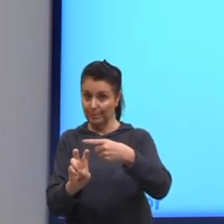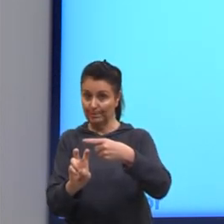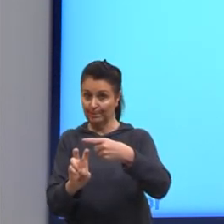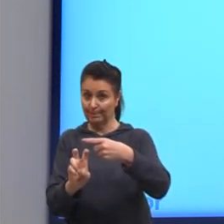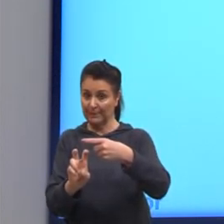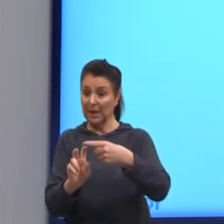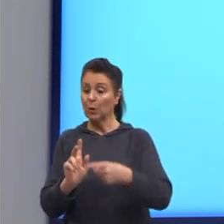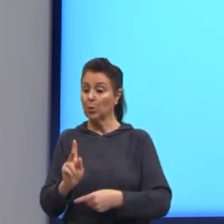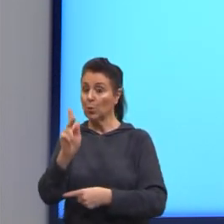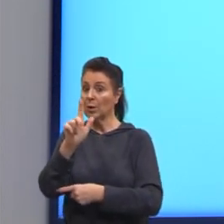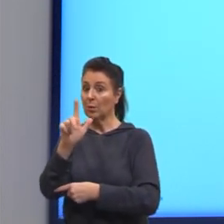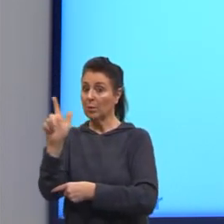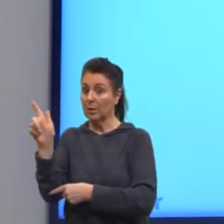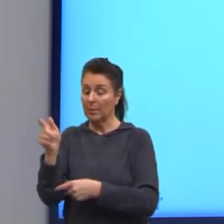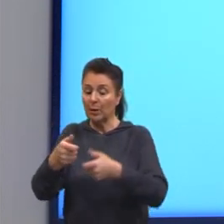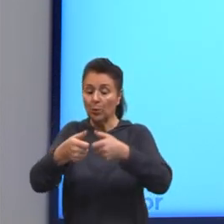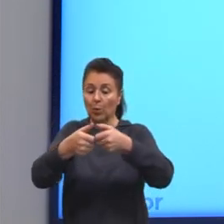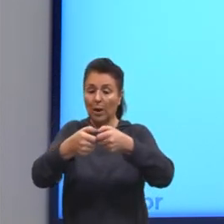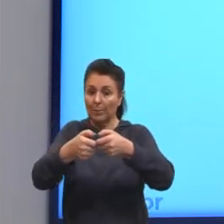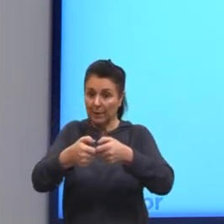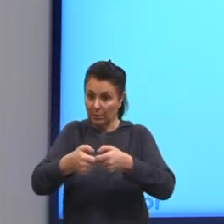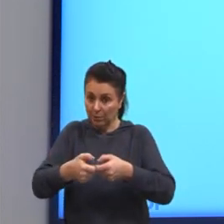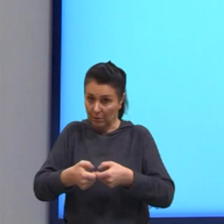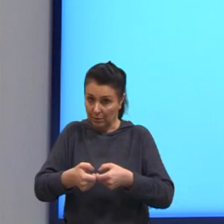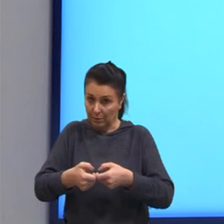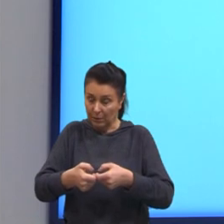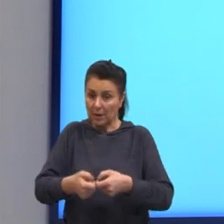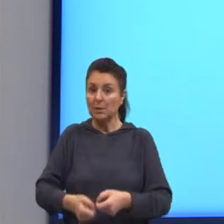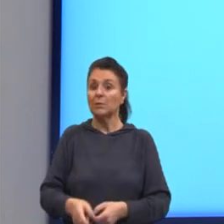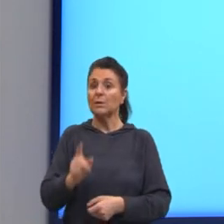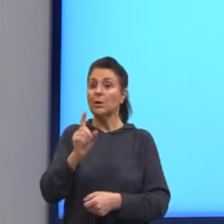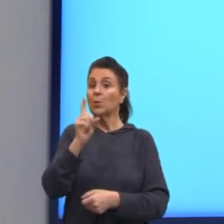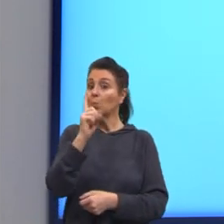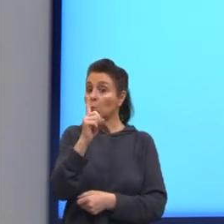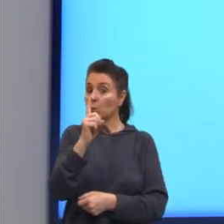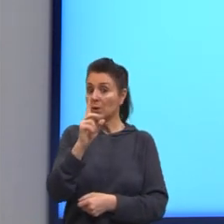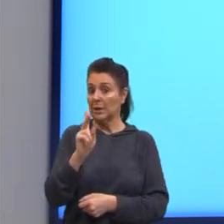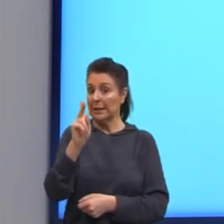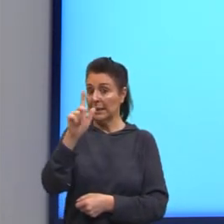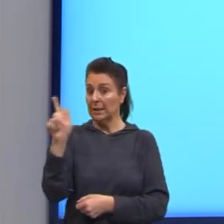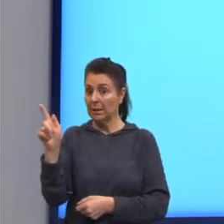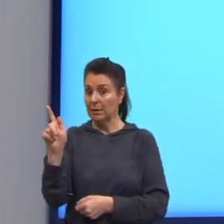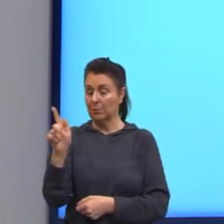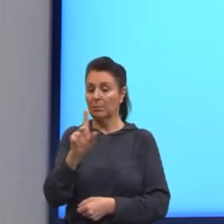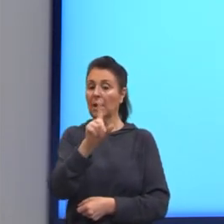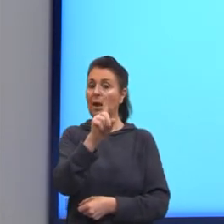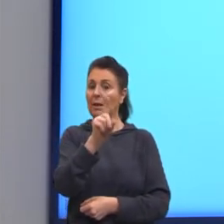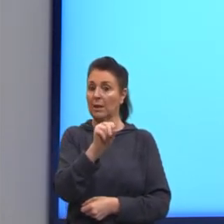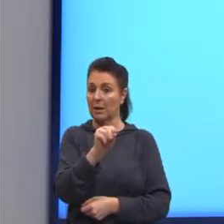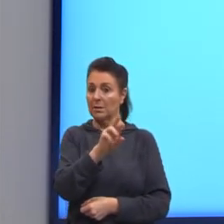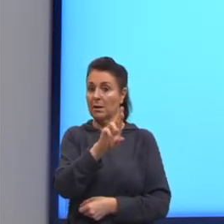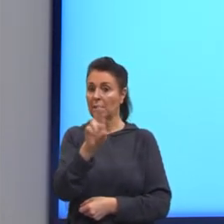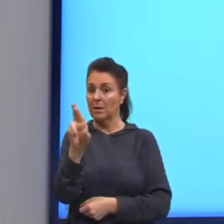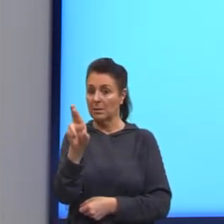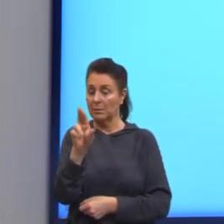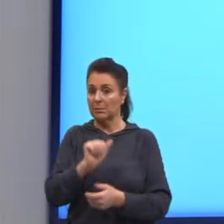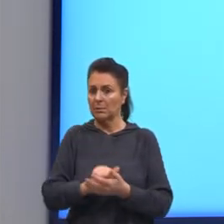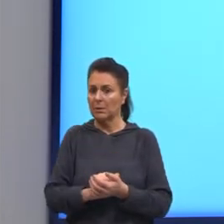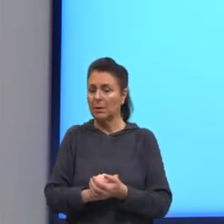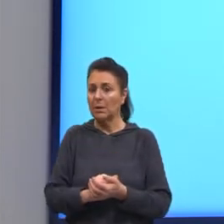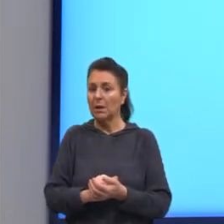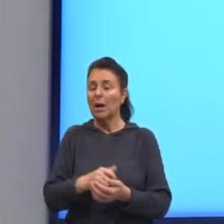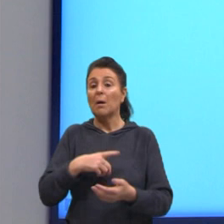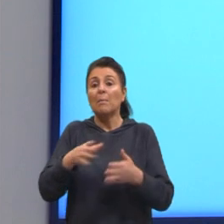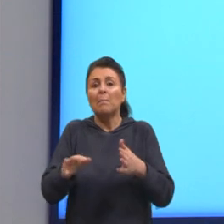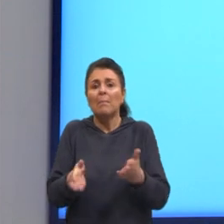vou utilizar o quilo inteiro. Se fosse 1 quilo, seria 10 reais. Mas eu vou utilizar apenas 4 quintos.